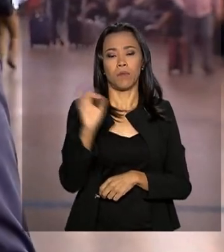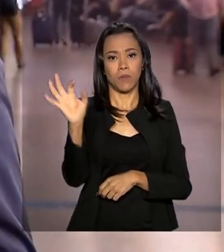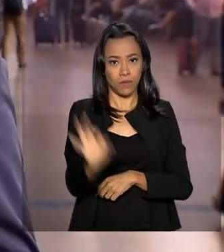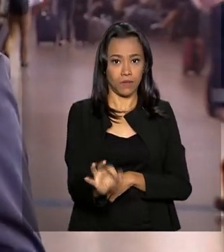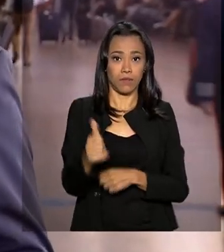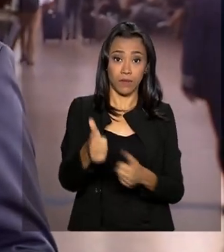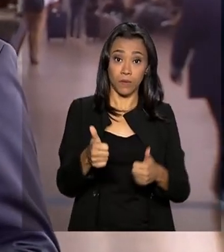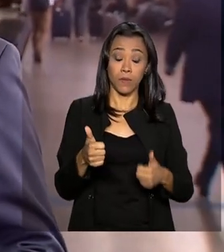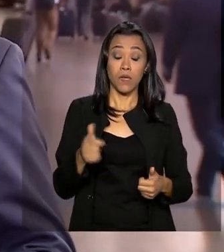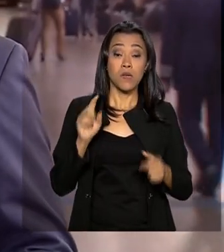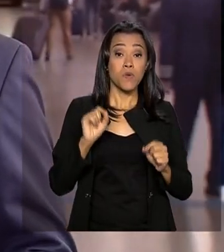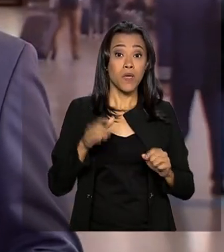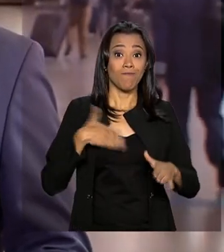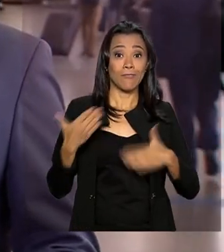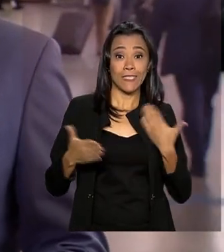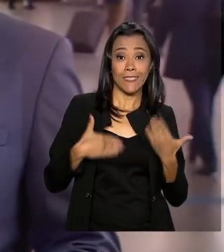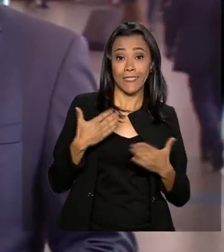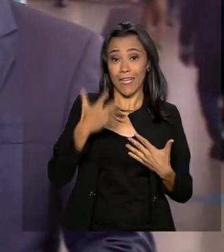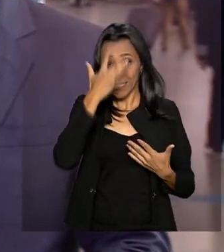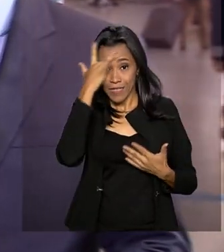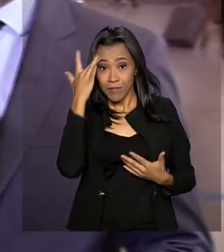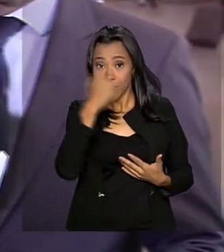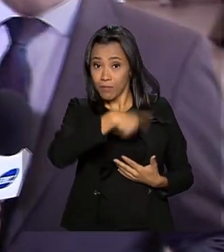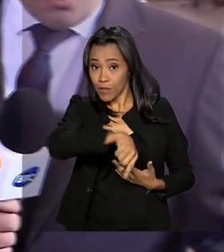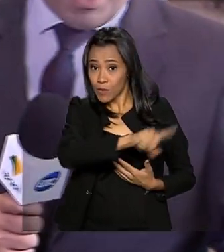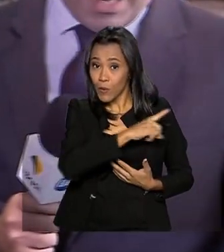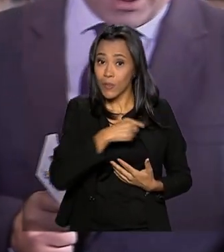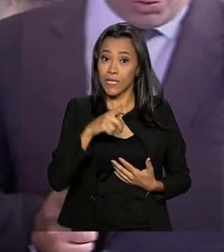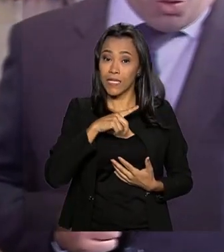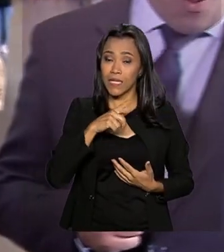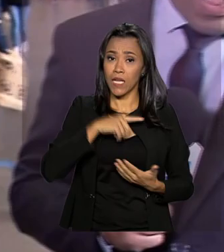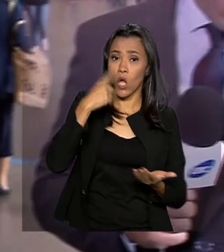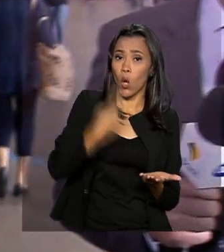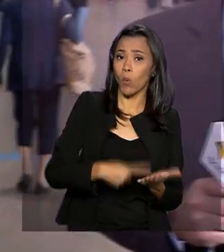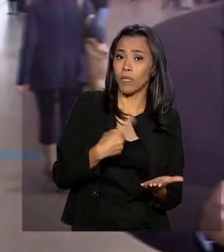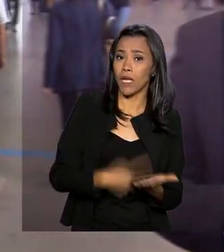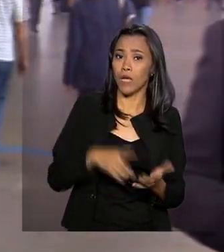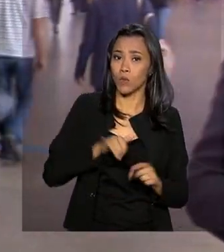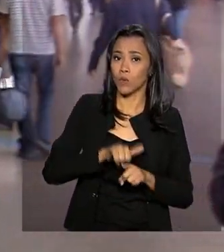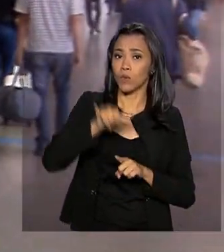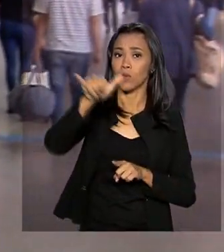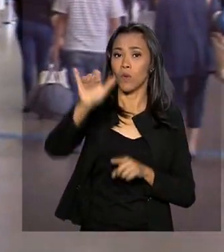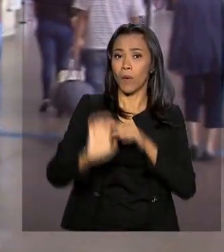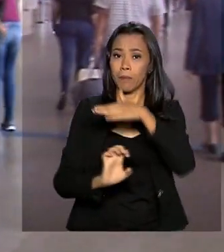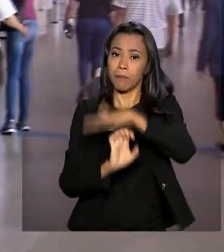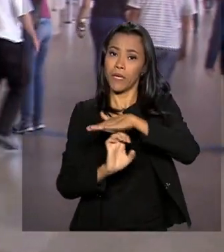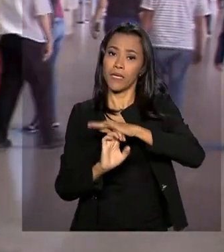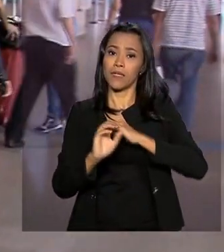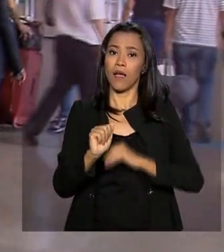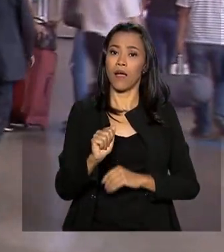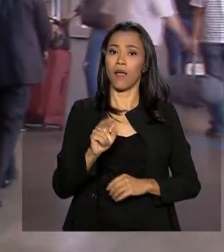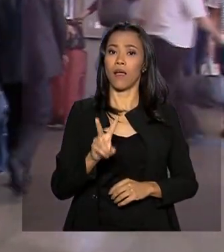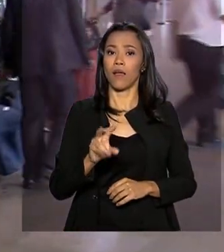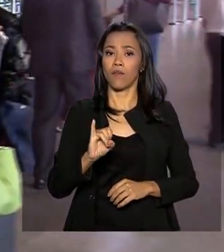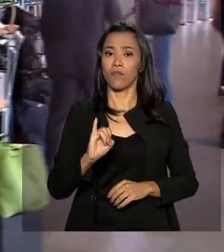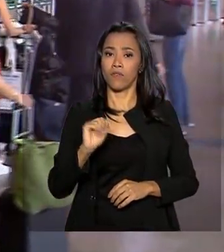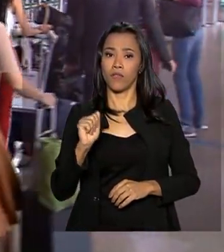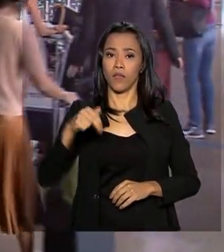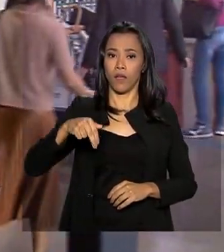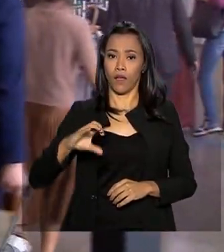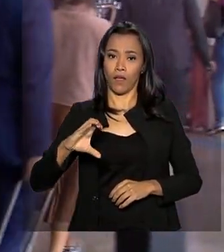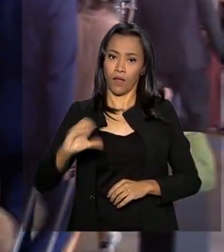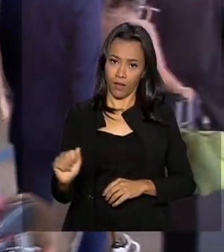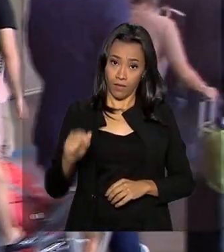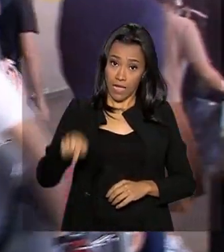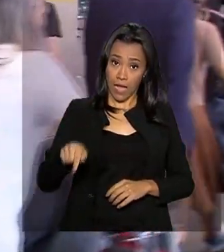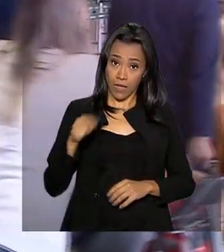apreensão, porém, para aqueles passageiros que têm voo marcado com a Avianca. A empresa informou que